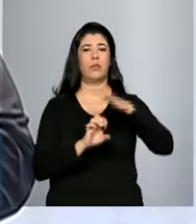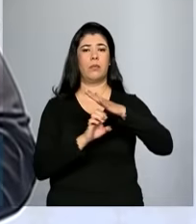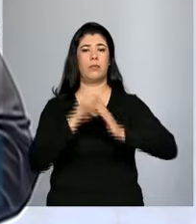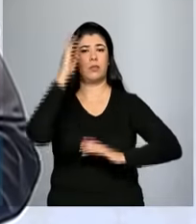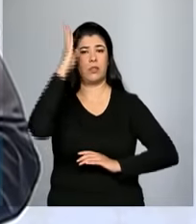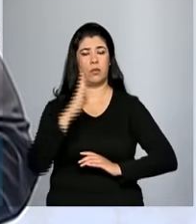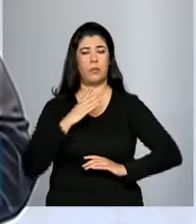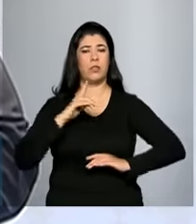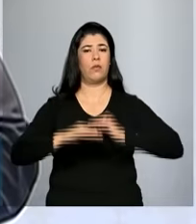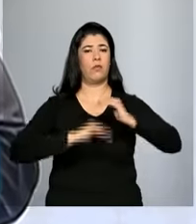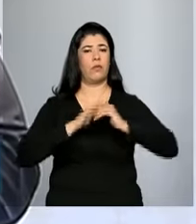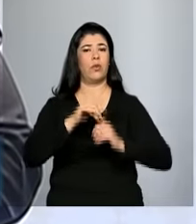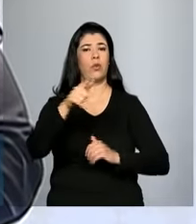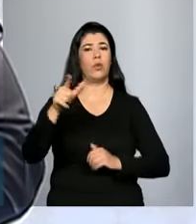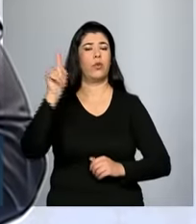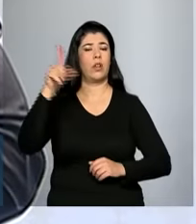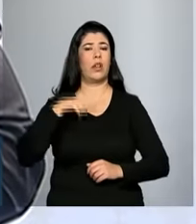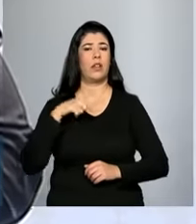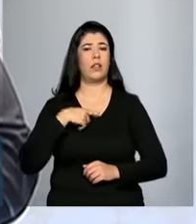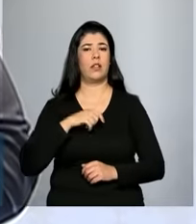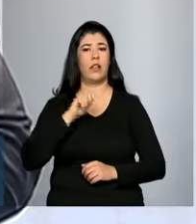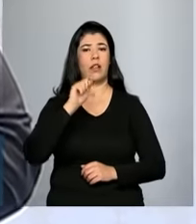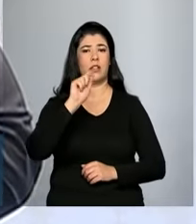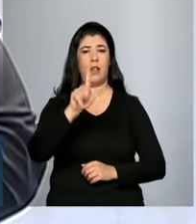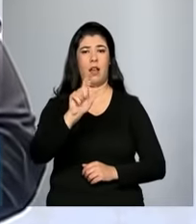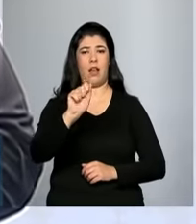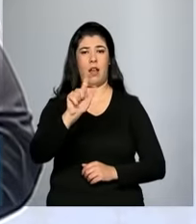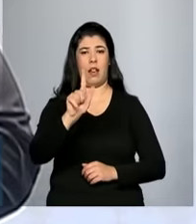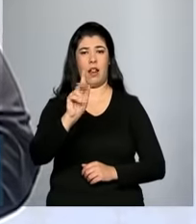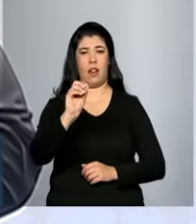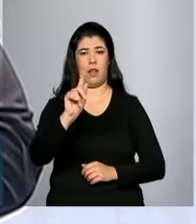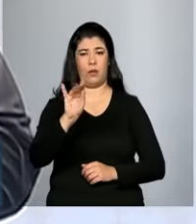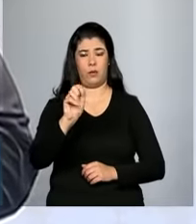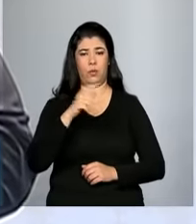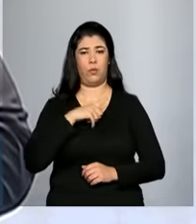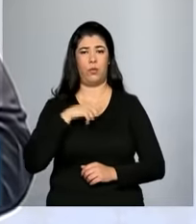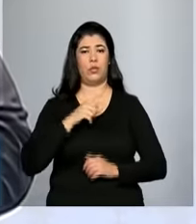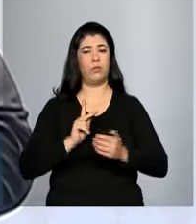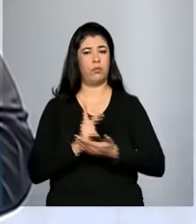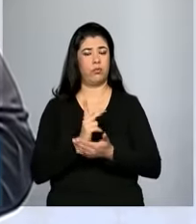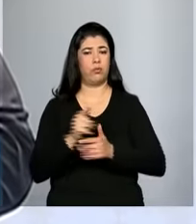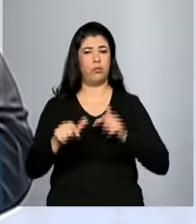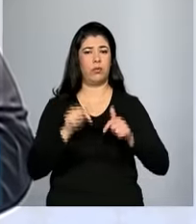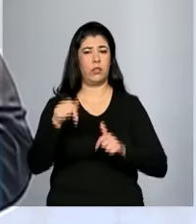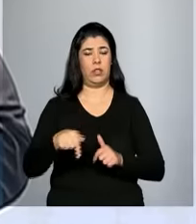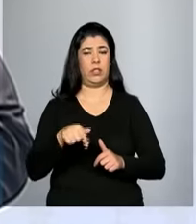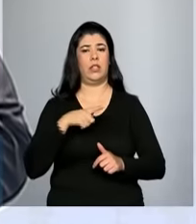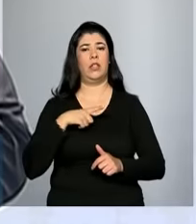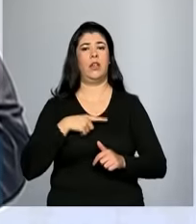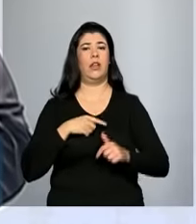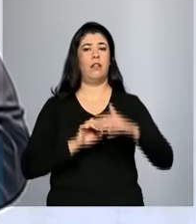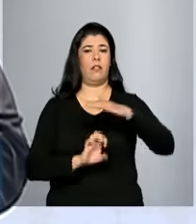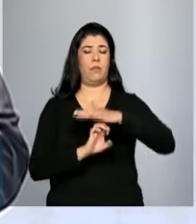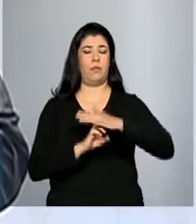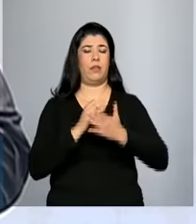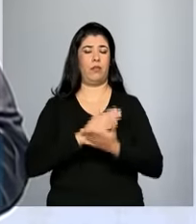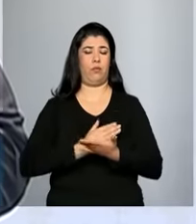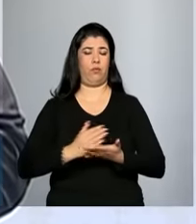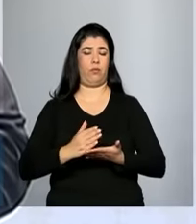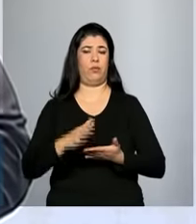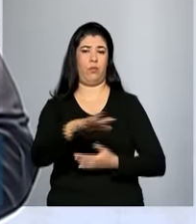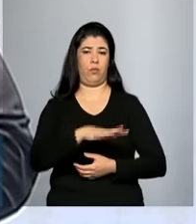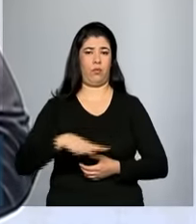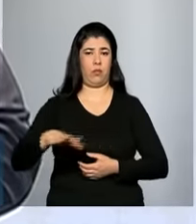funcionamento. Já existe outra em Alagoas de um outro grupo empresarial. Essa unidade aqui começou a ser construída em novembro de